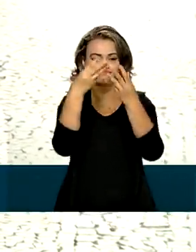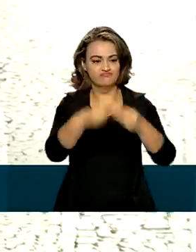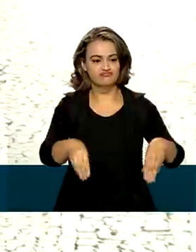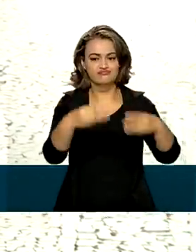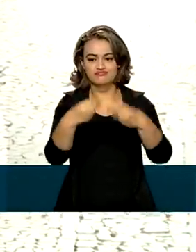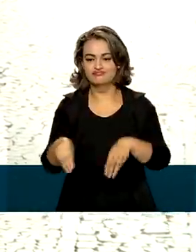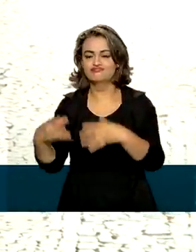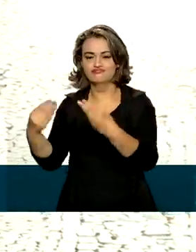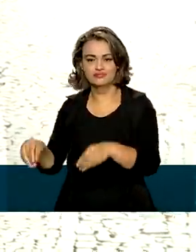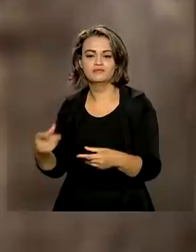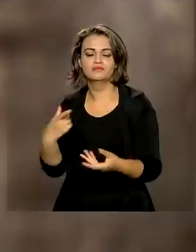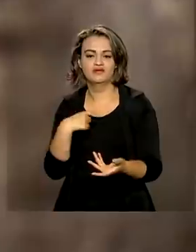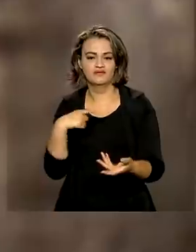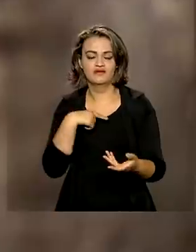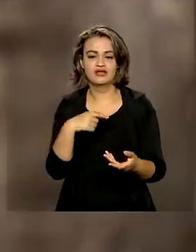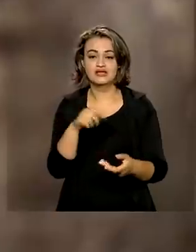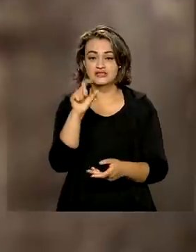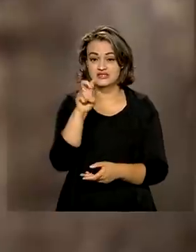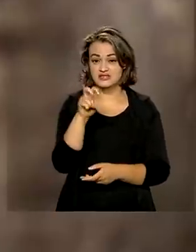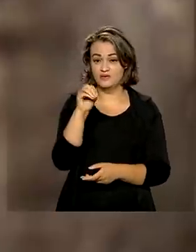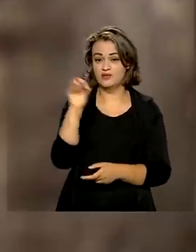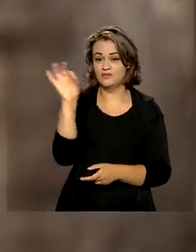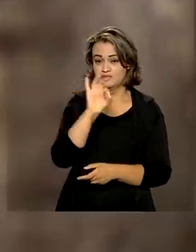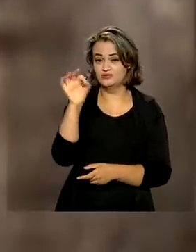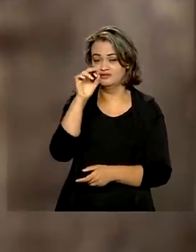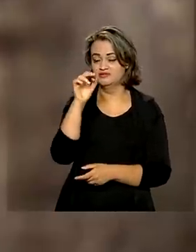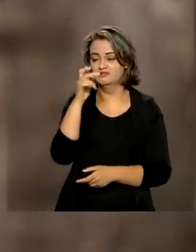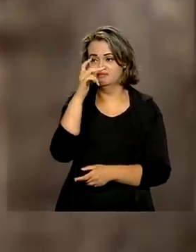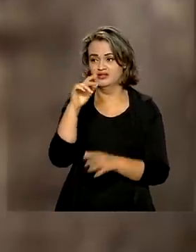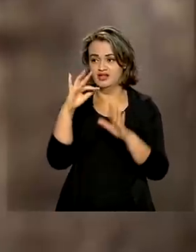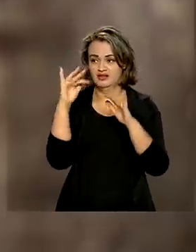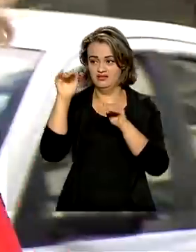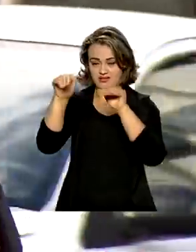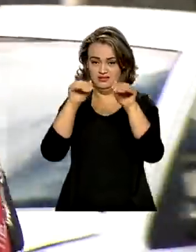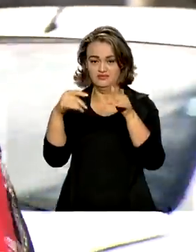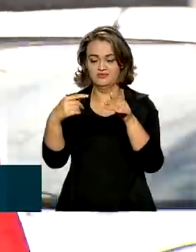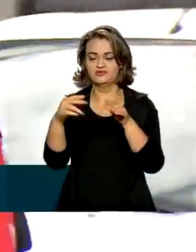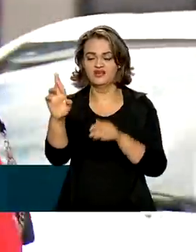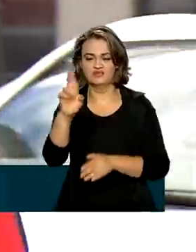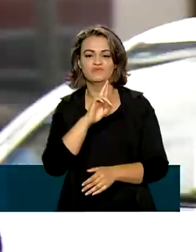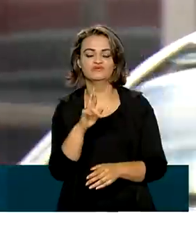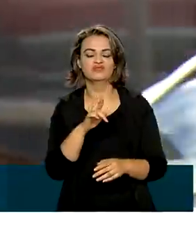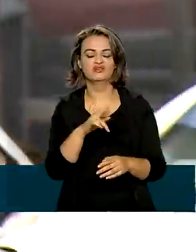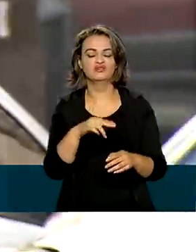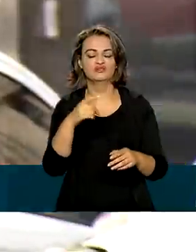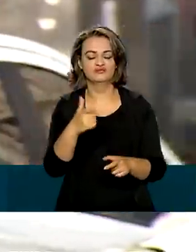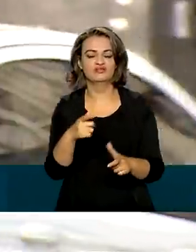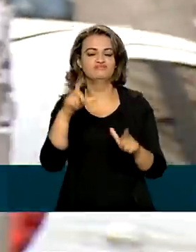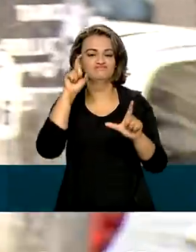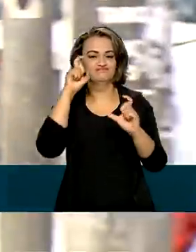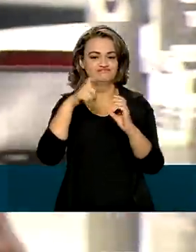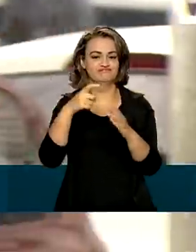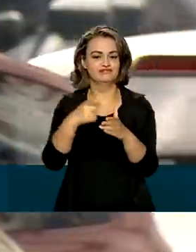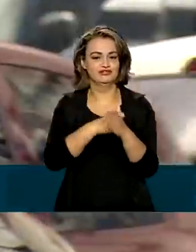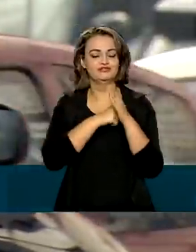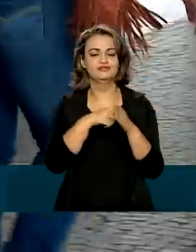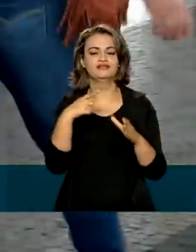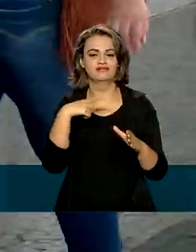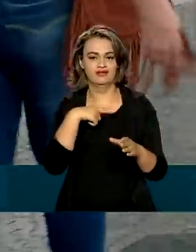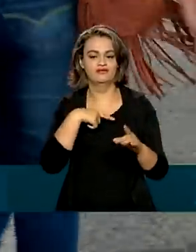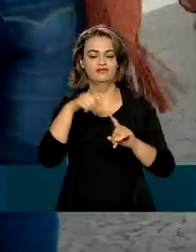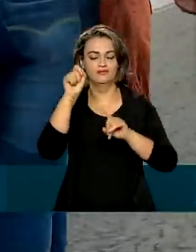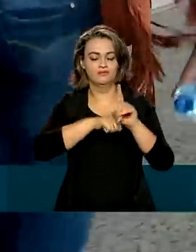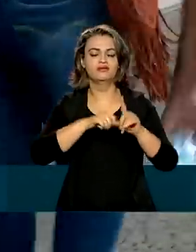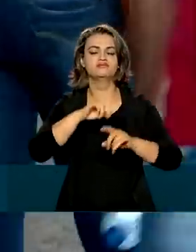Quase 70% das famílias se declararam endividadas em junho, segundo pesquisa da Confederação Nacional do